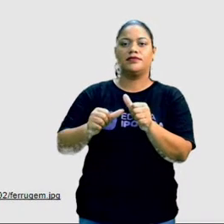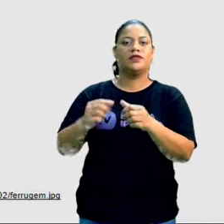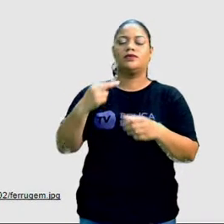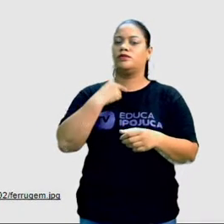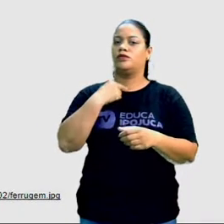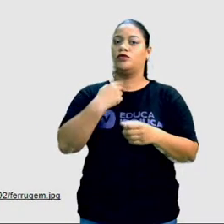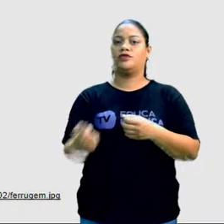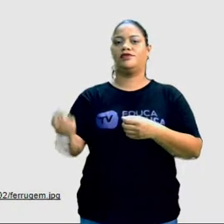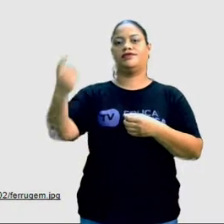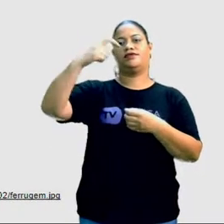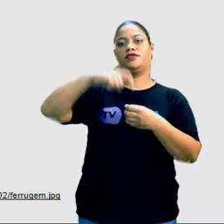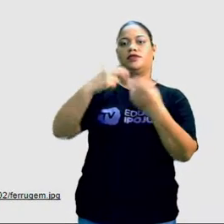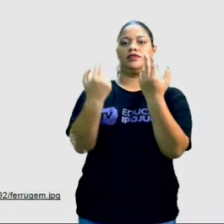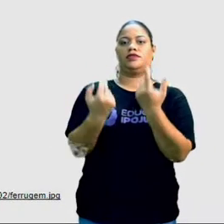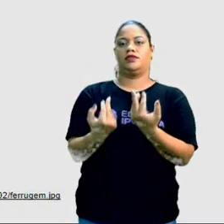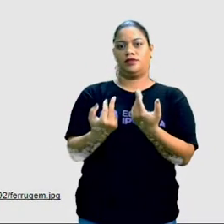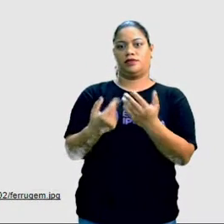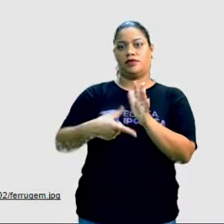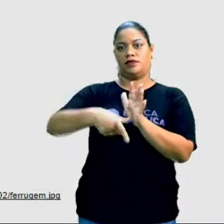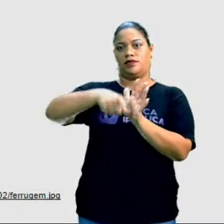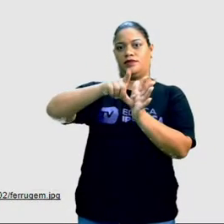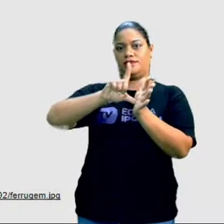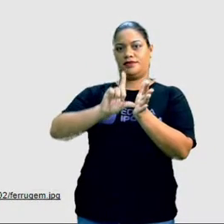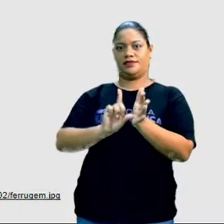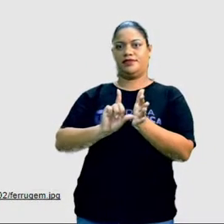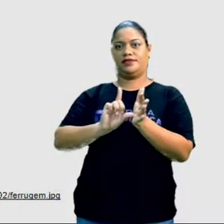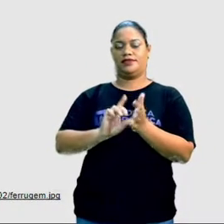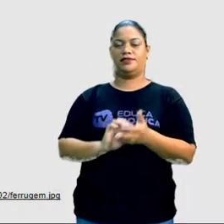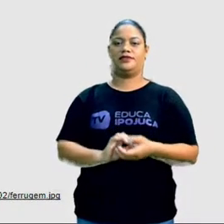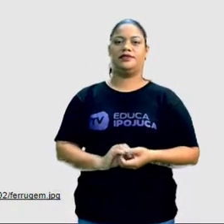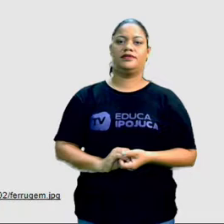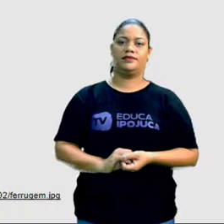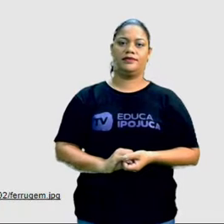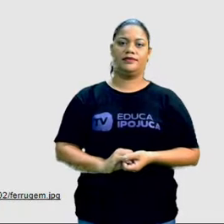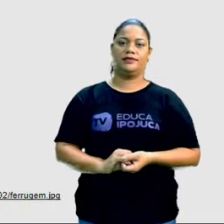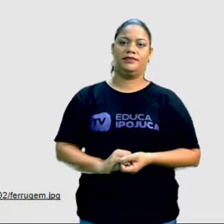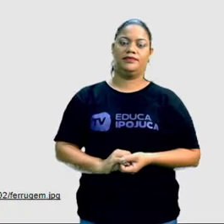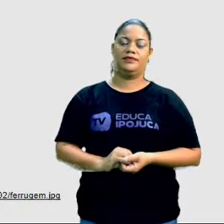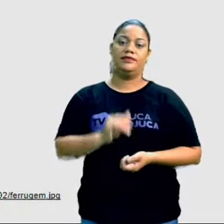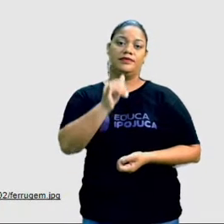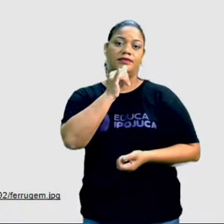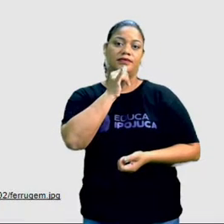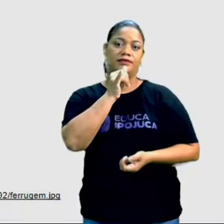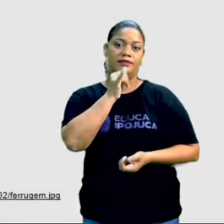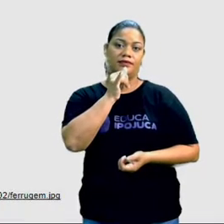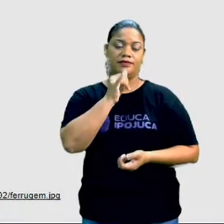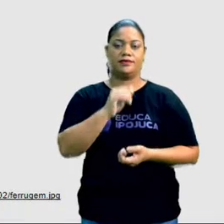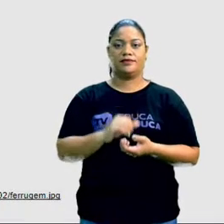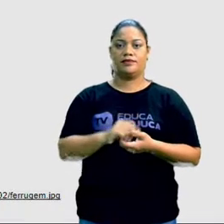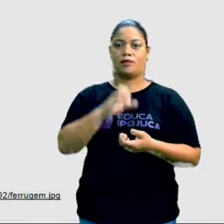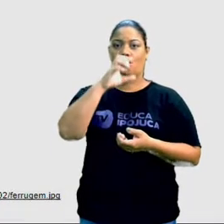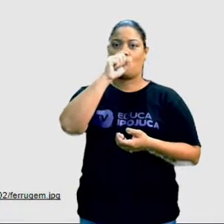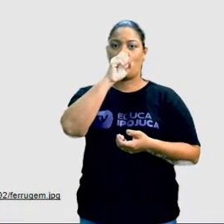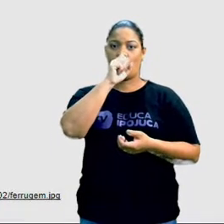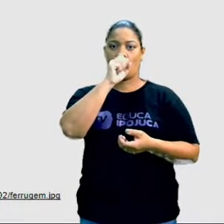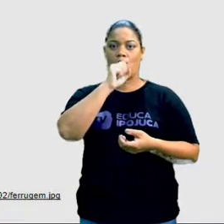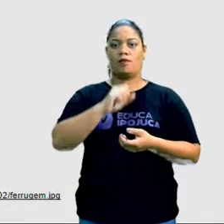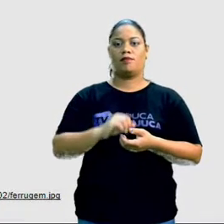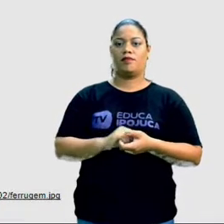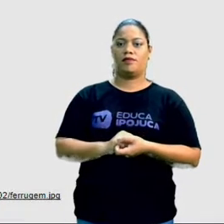voltar a ter os aspectos iniciais. Por exemplo, aí você pega uma laranja,